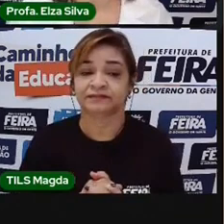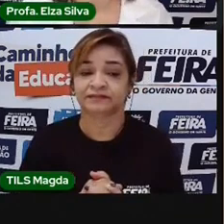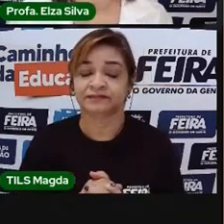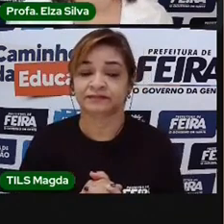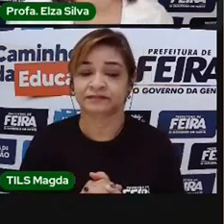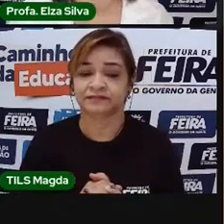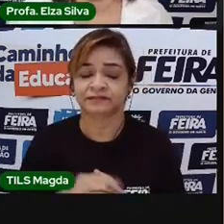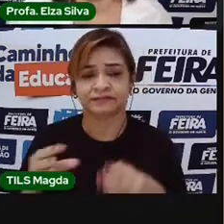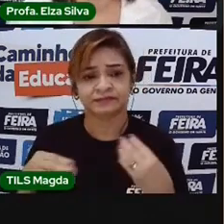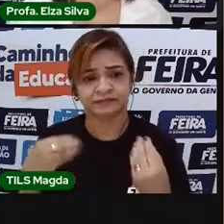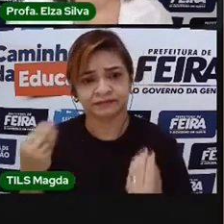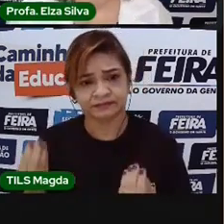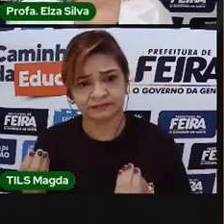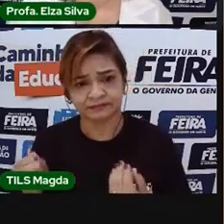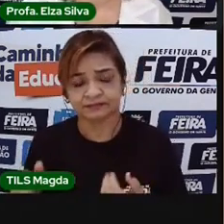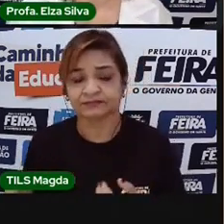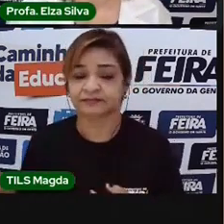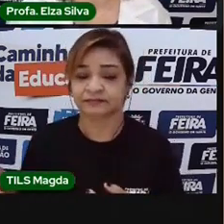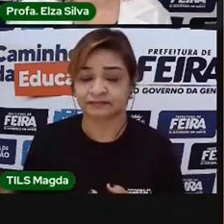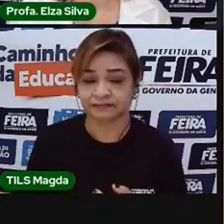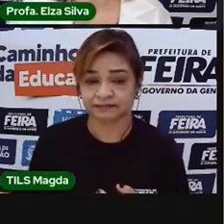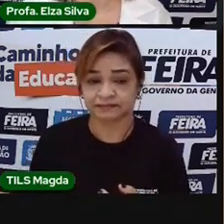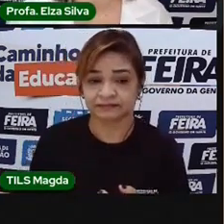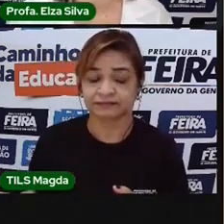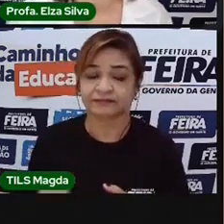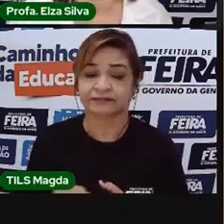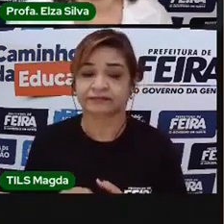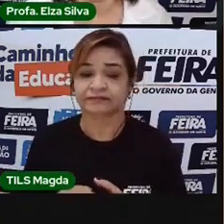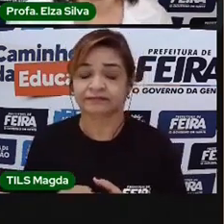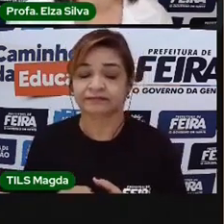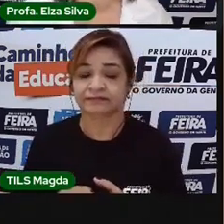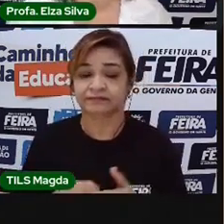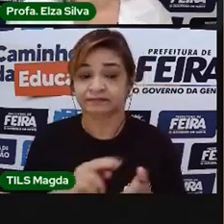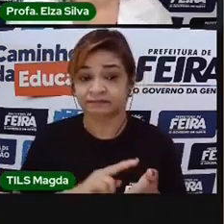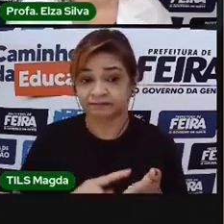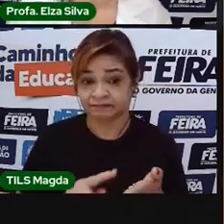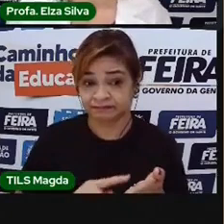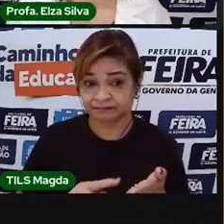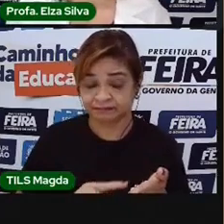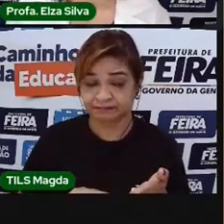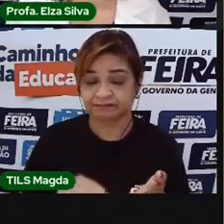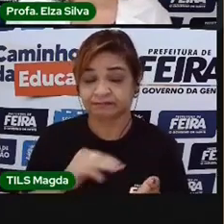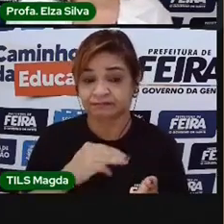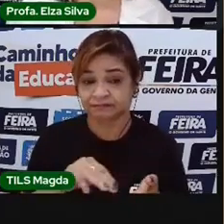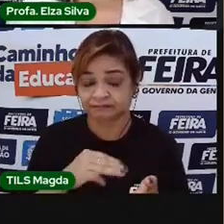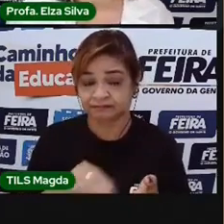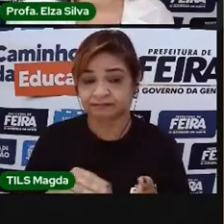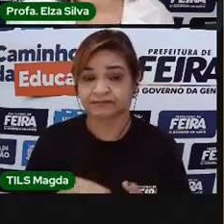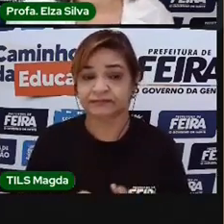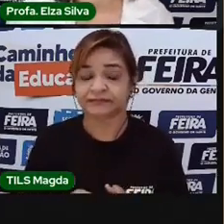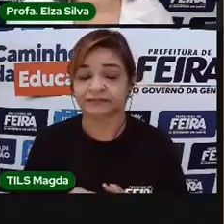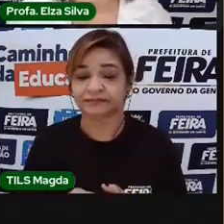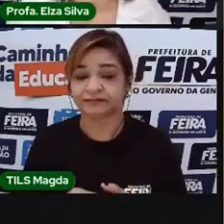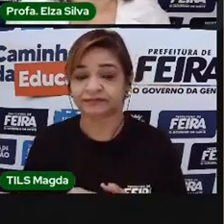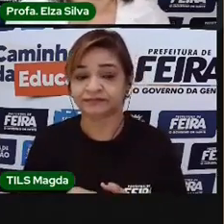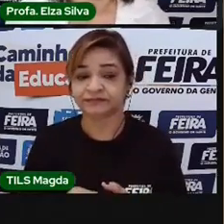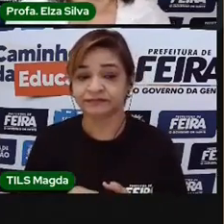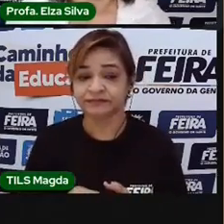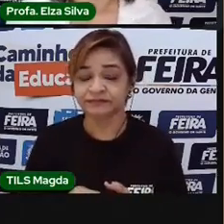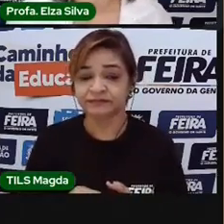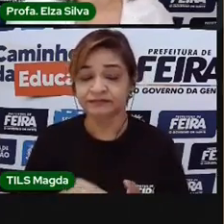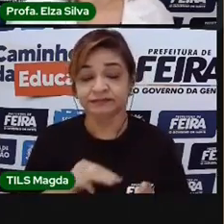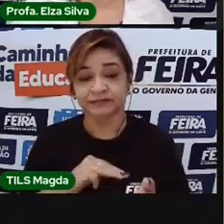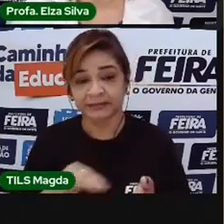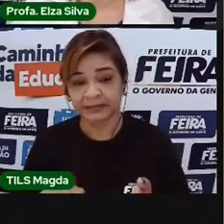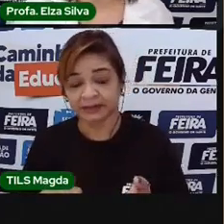Quando você clicar no comando inscrever-se, ele vai te pedir o teu e-mail.